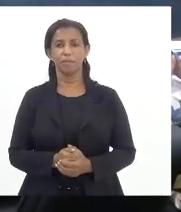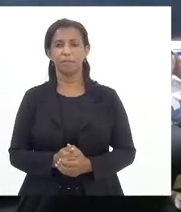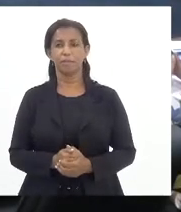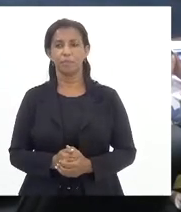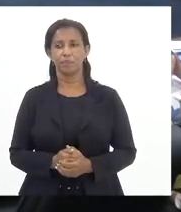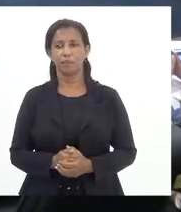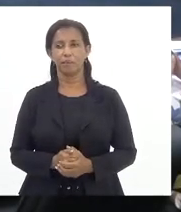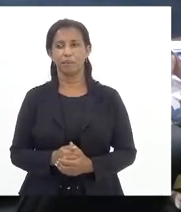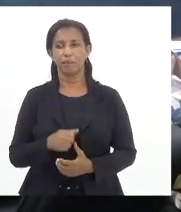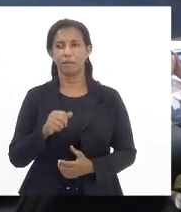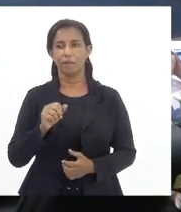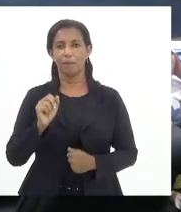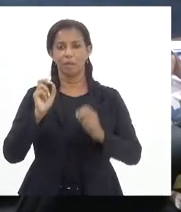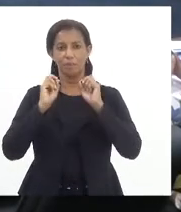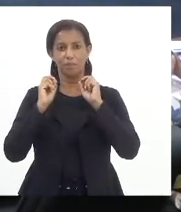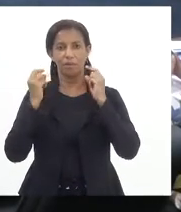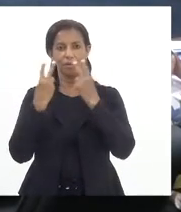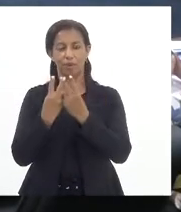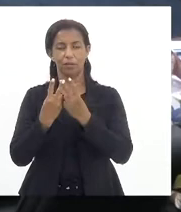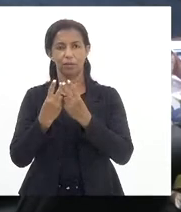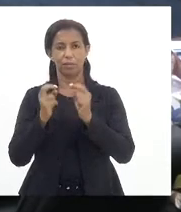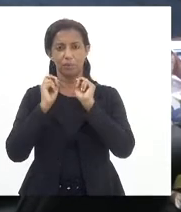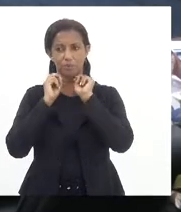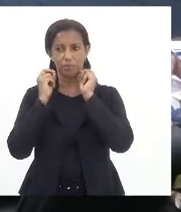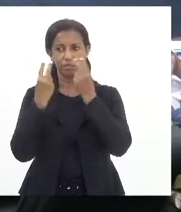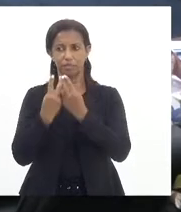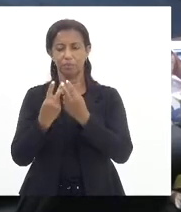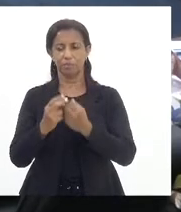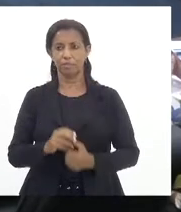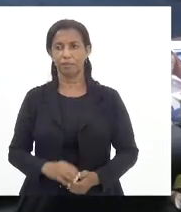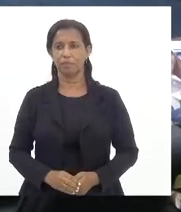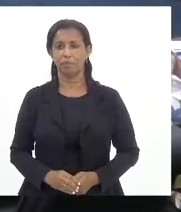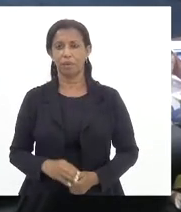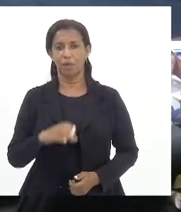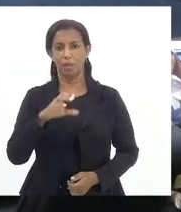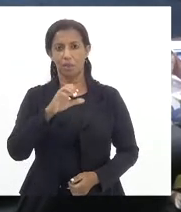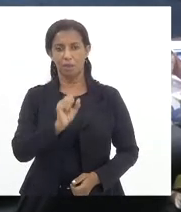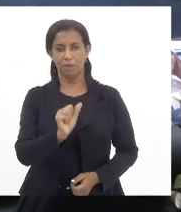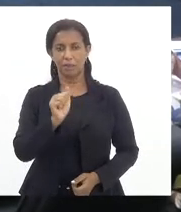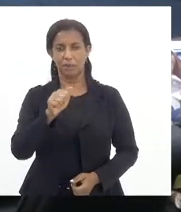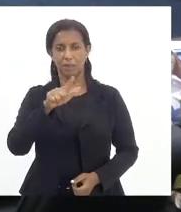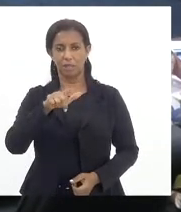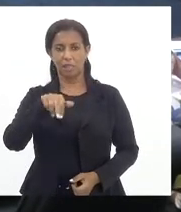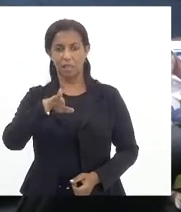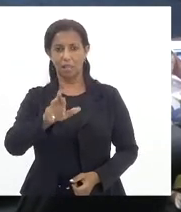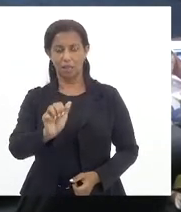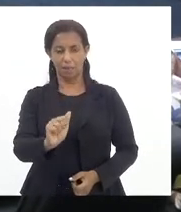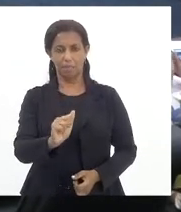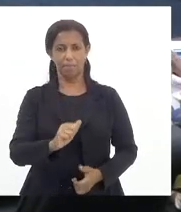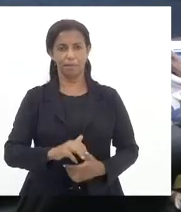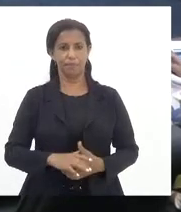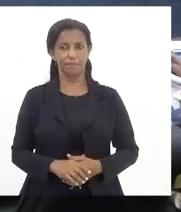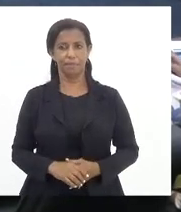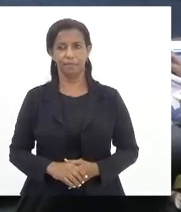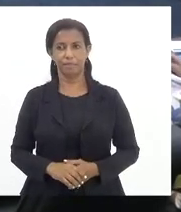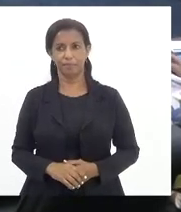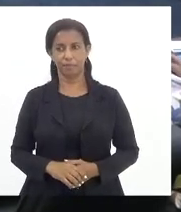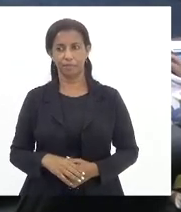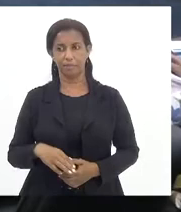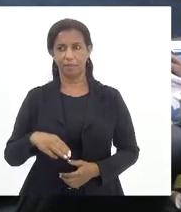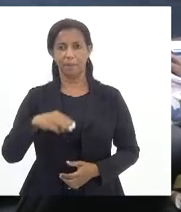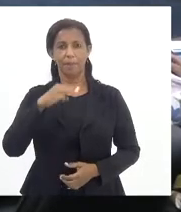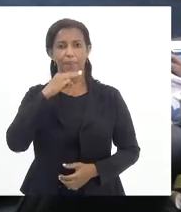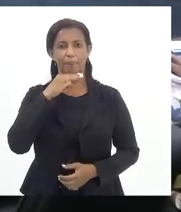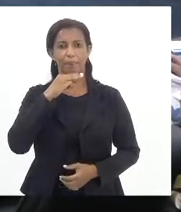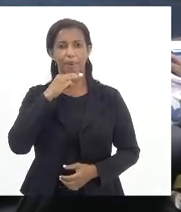Vandro família deputado Vandro família deputado coronel Salema deputado coronel Salema deputado Chiquinho da